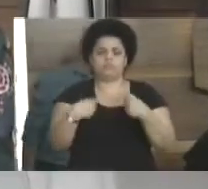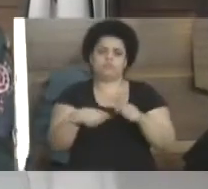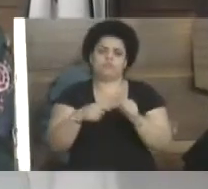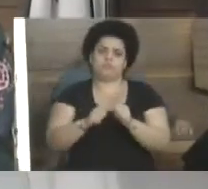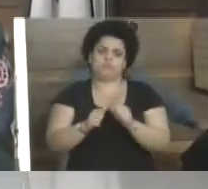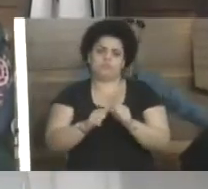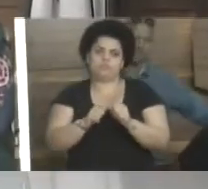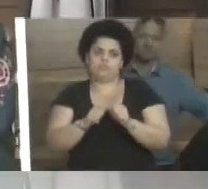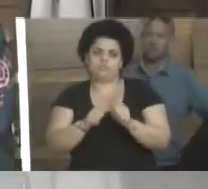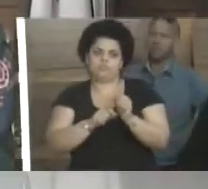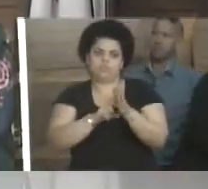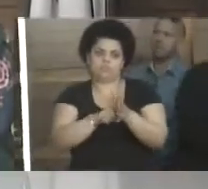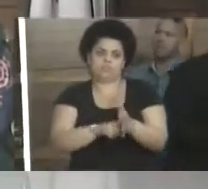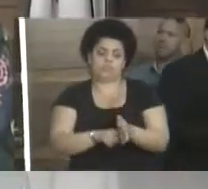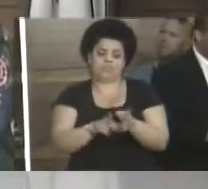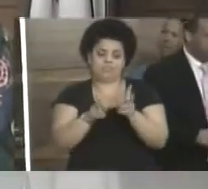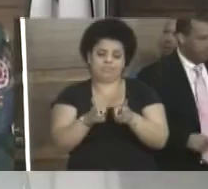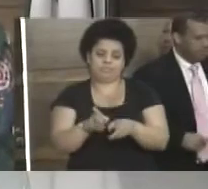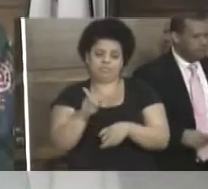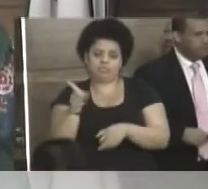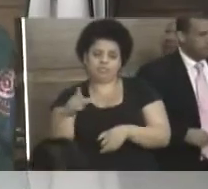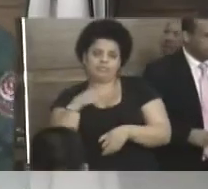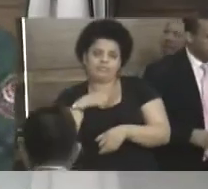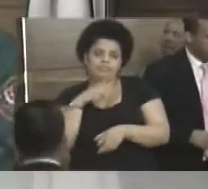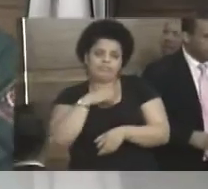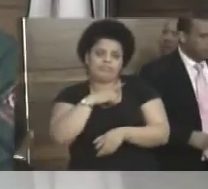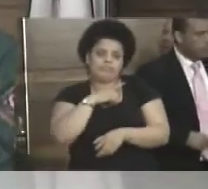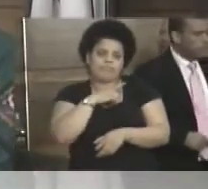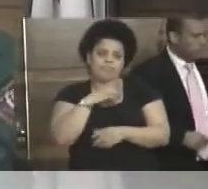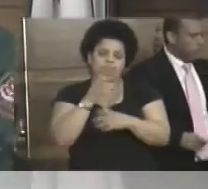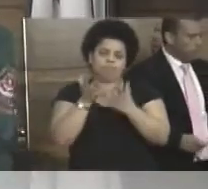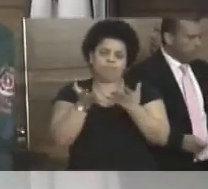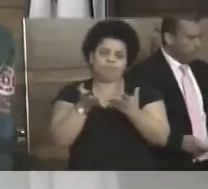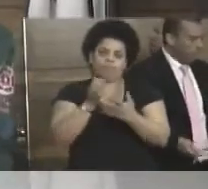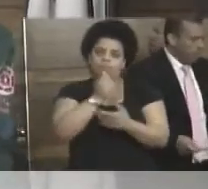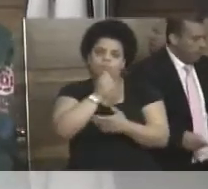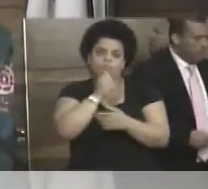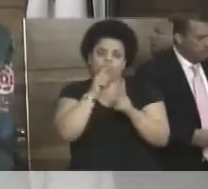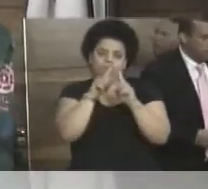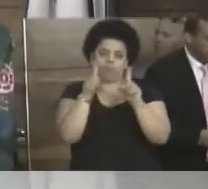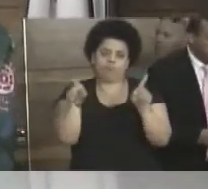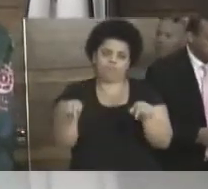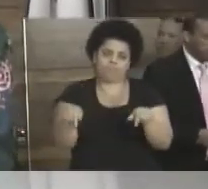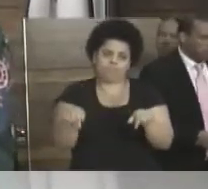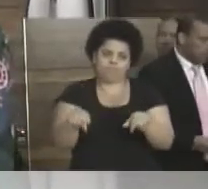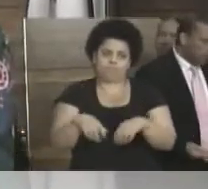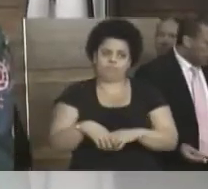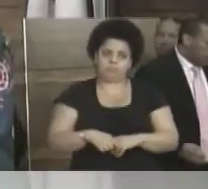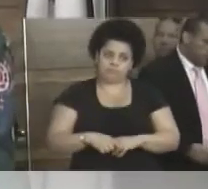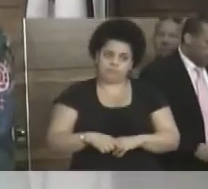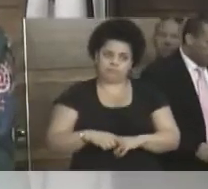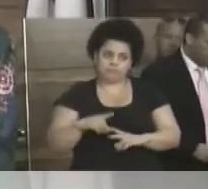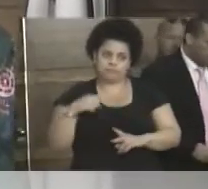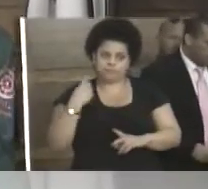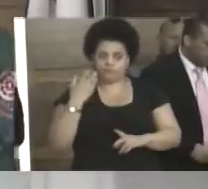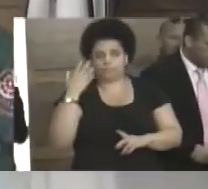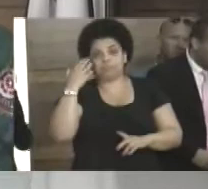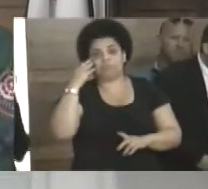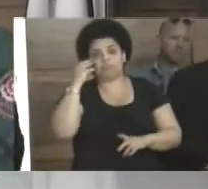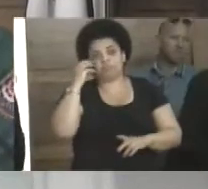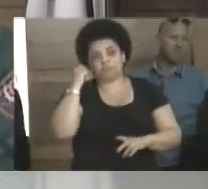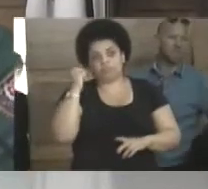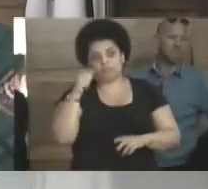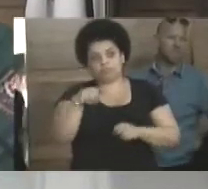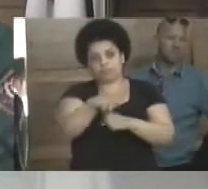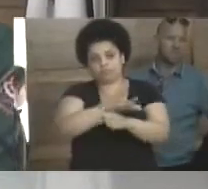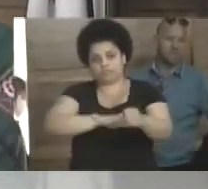laboratoriais, e o mesmo encontra-se sem funcionar. E, como a gente sabe, a ilha é